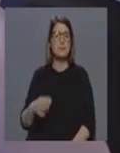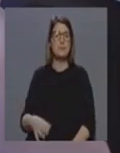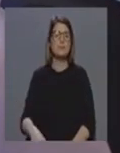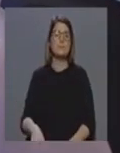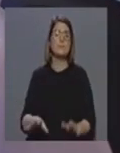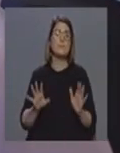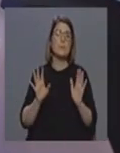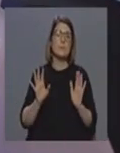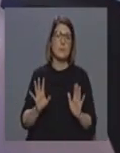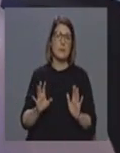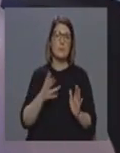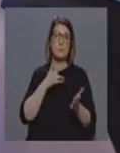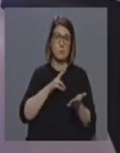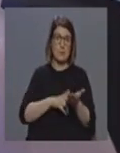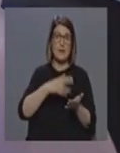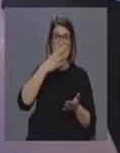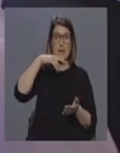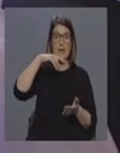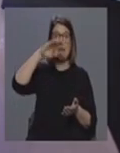isto não se trate de uma gripe.